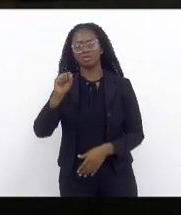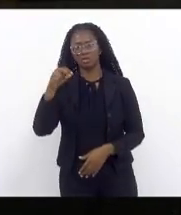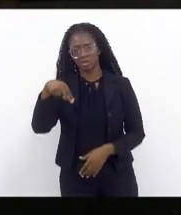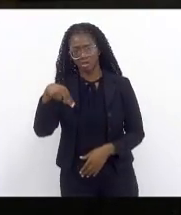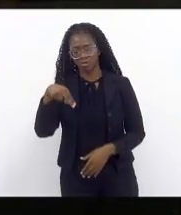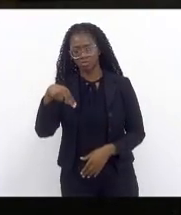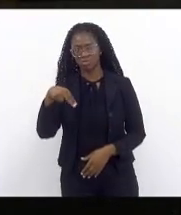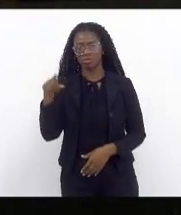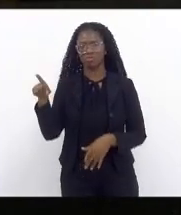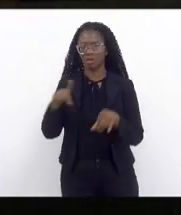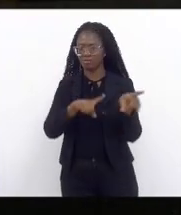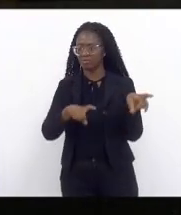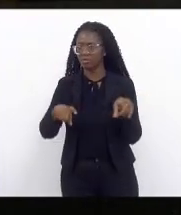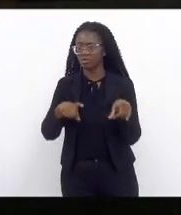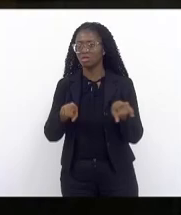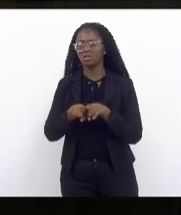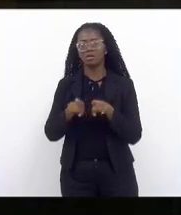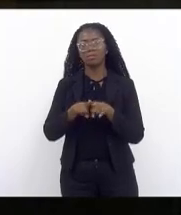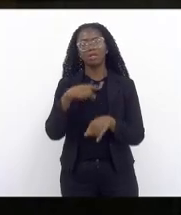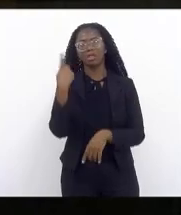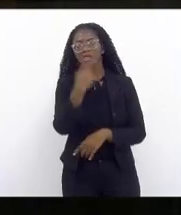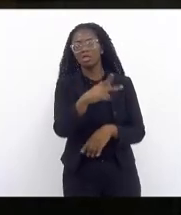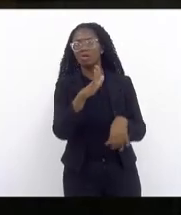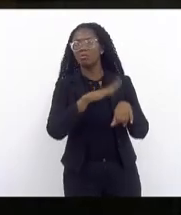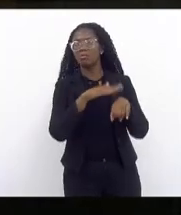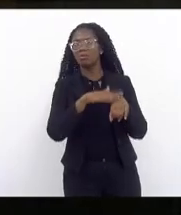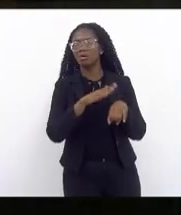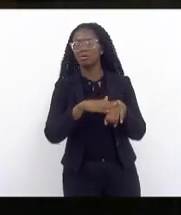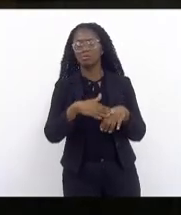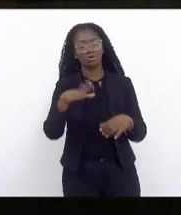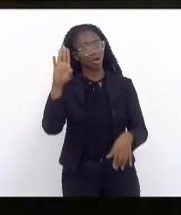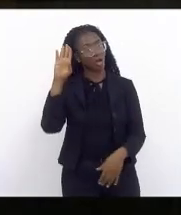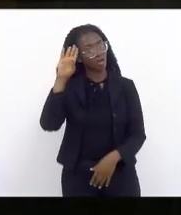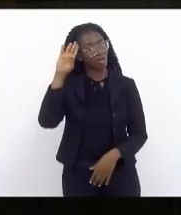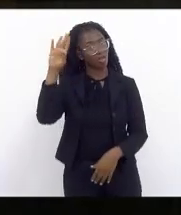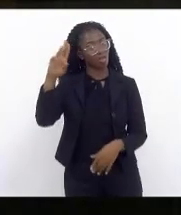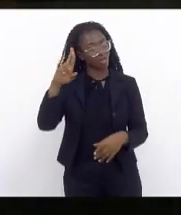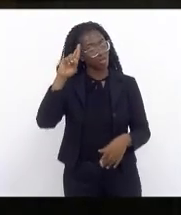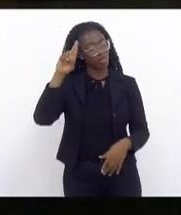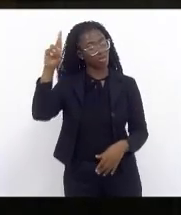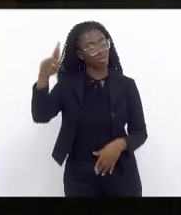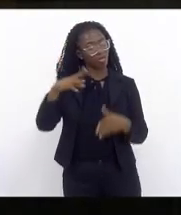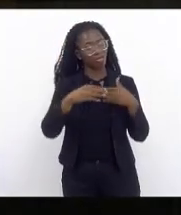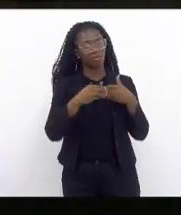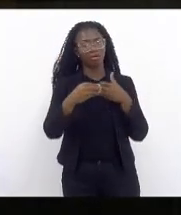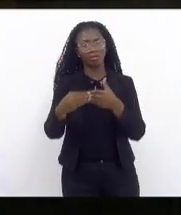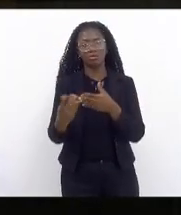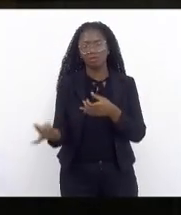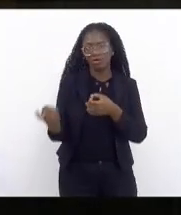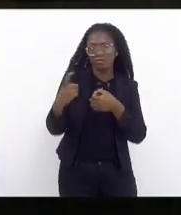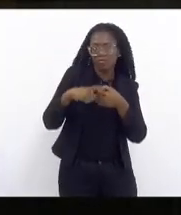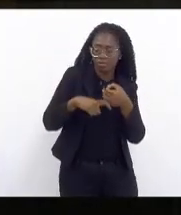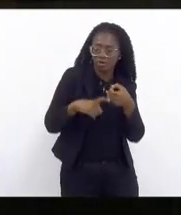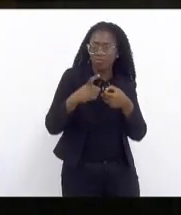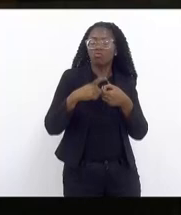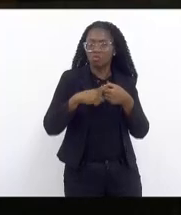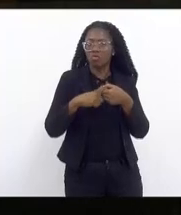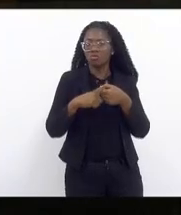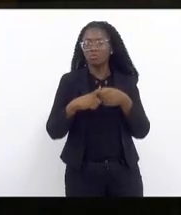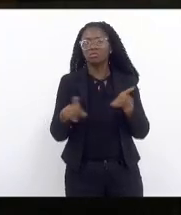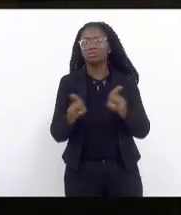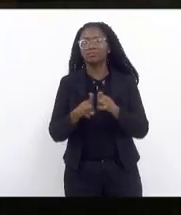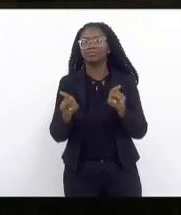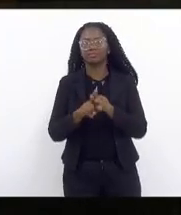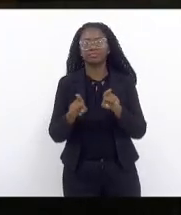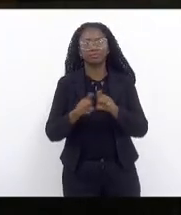fazenda e dele próprio como um grande mentor deste processo de retomada há uma grande enorme